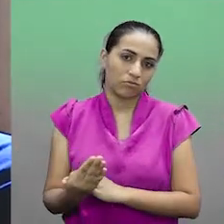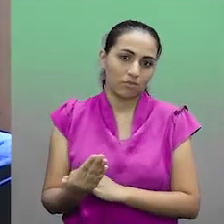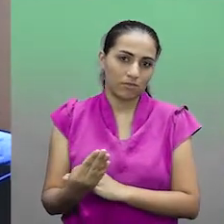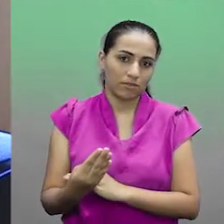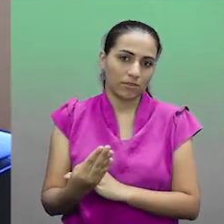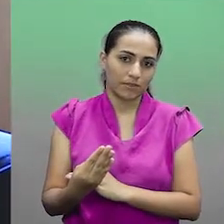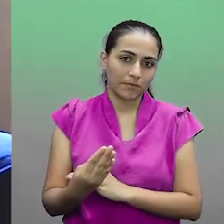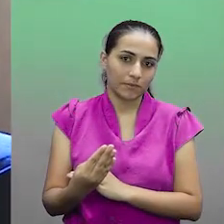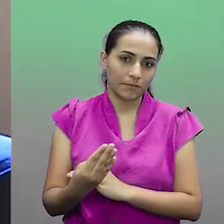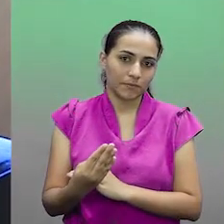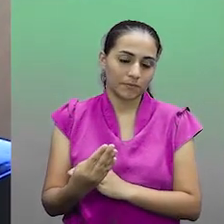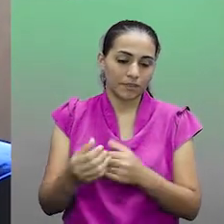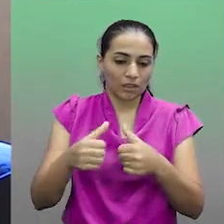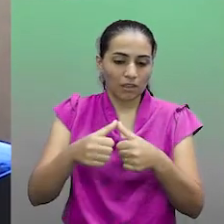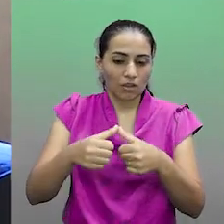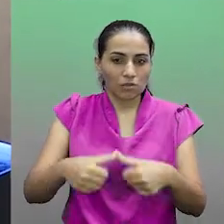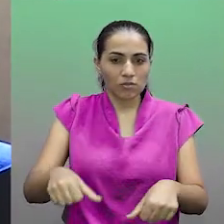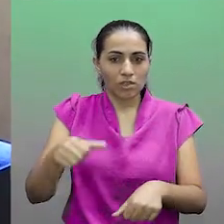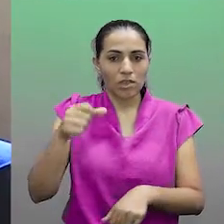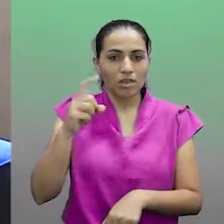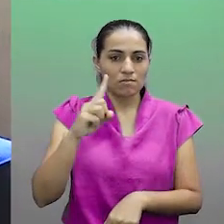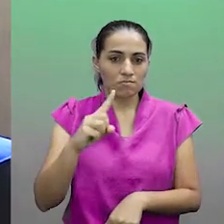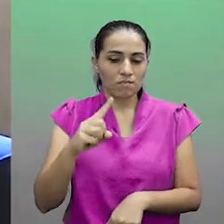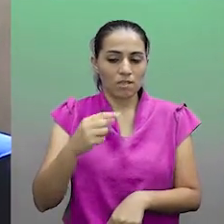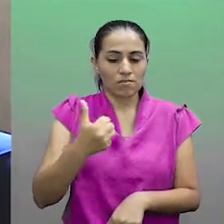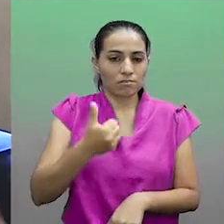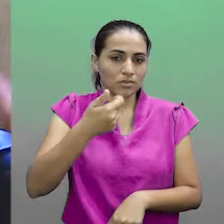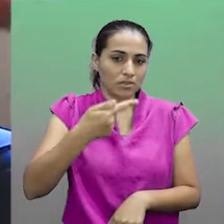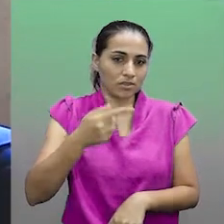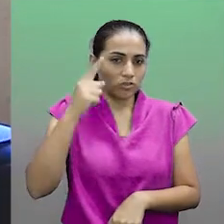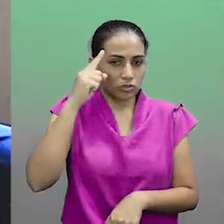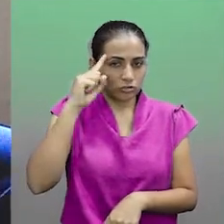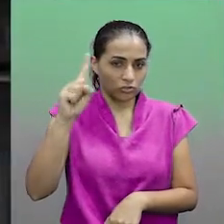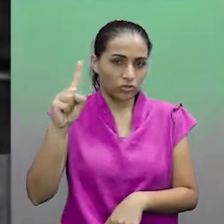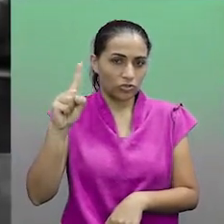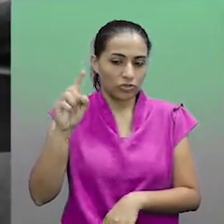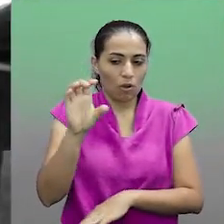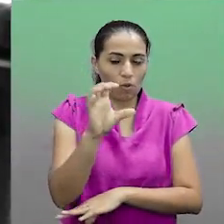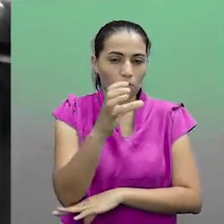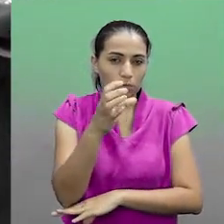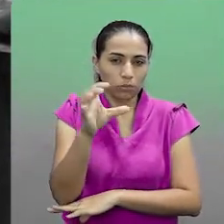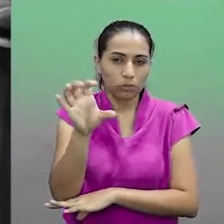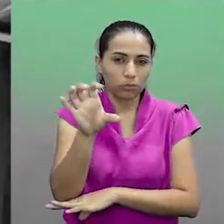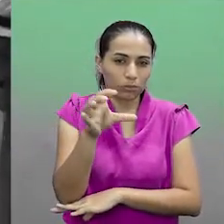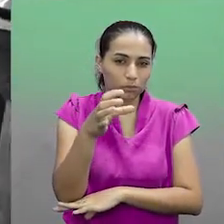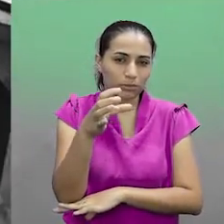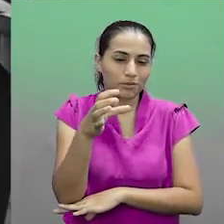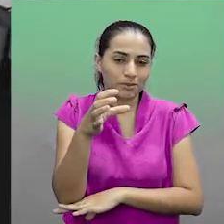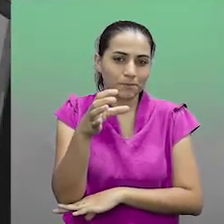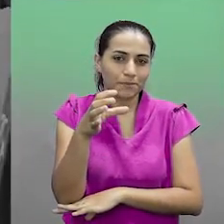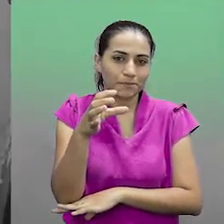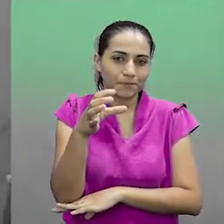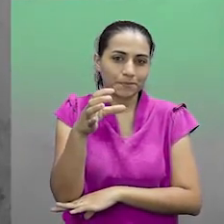Foi neste local que eu fiquei durante 17 dias. Um ventilador,